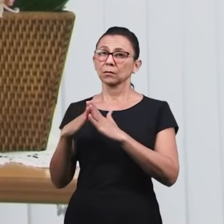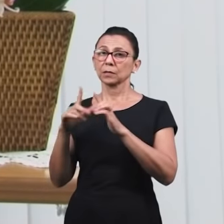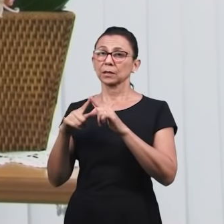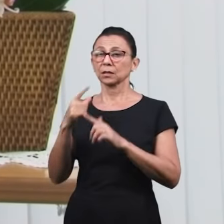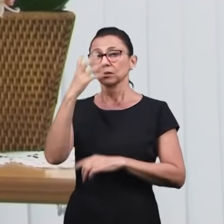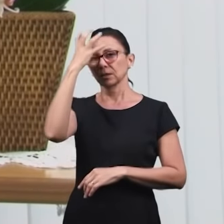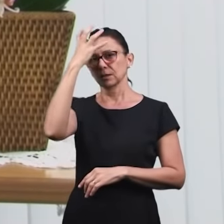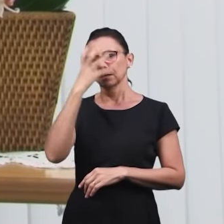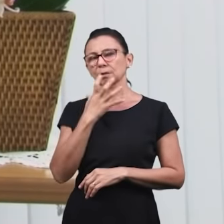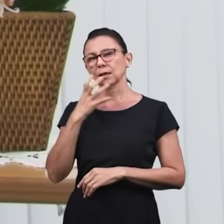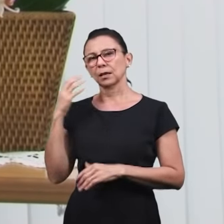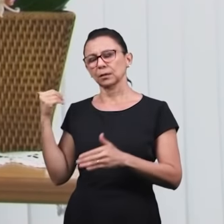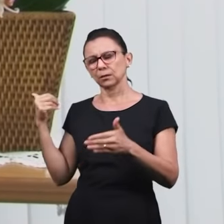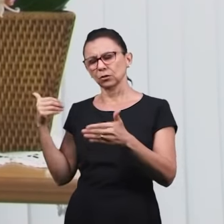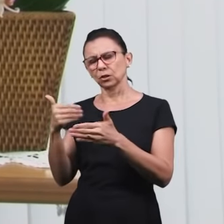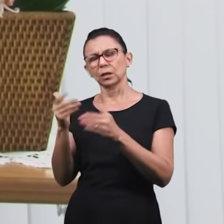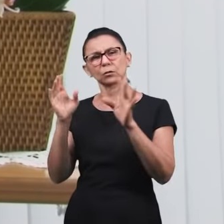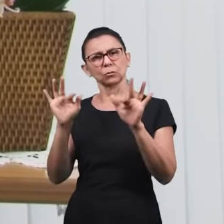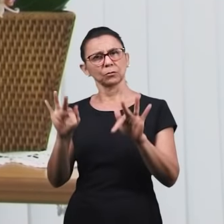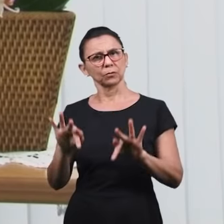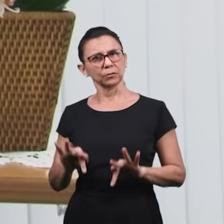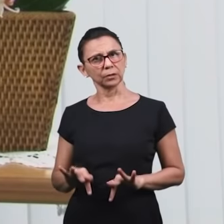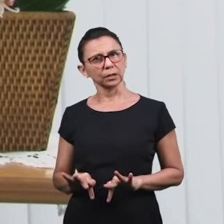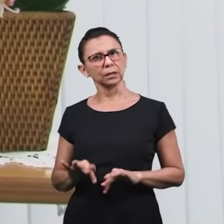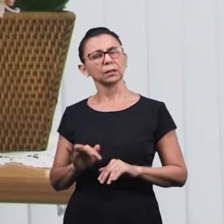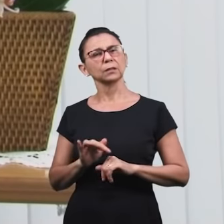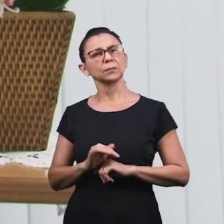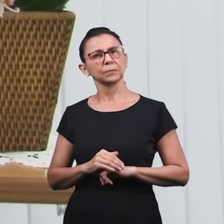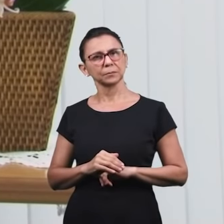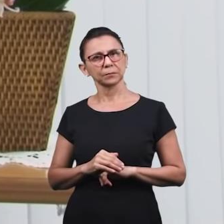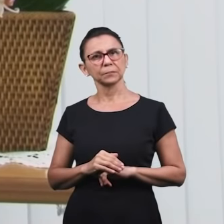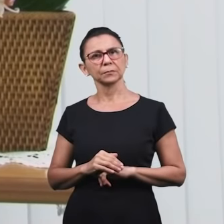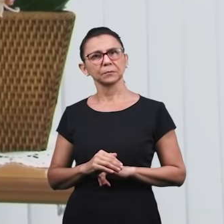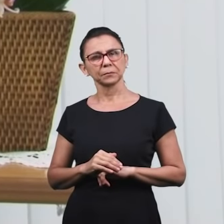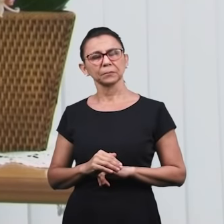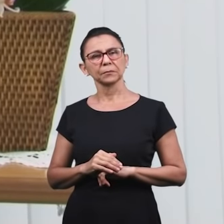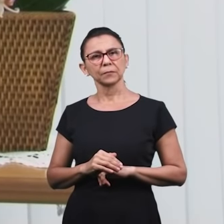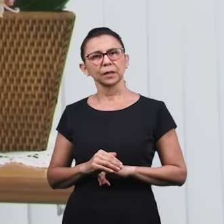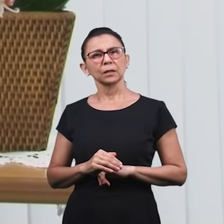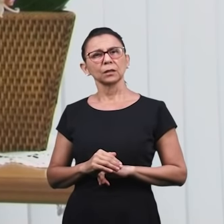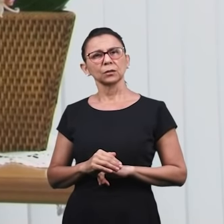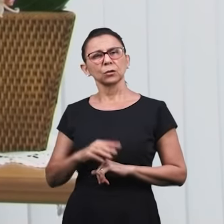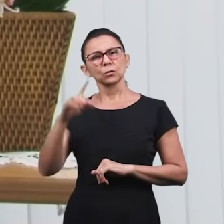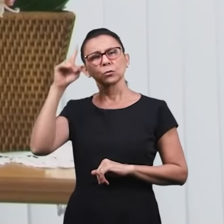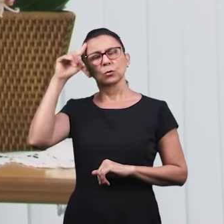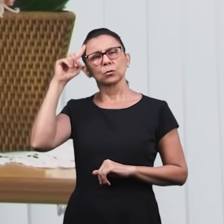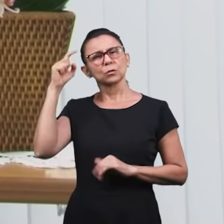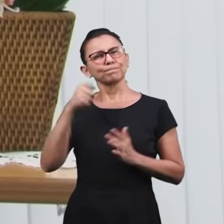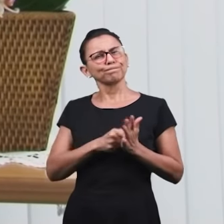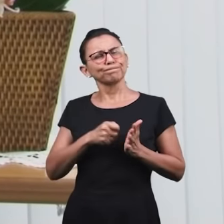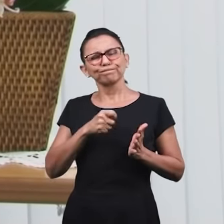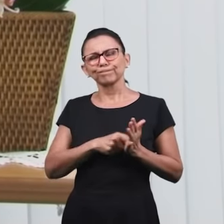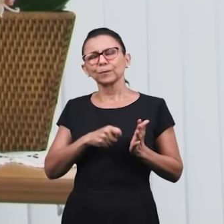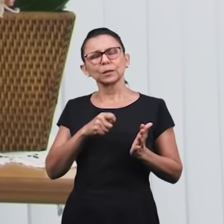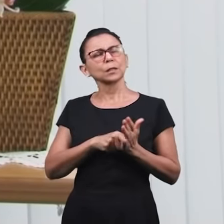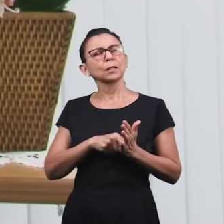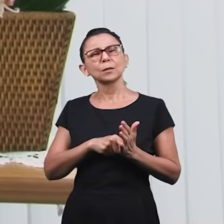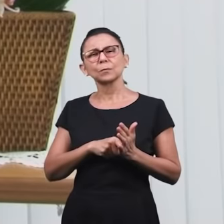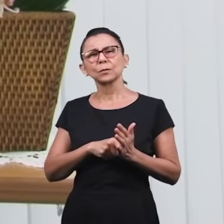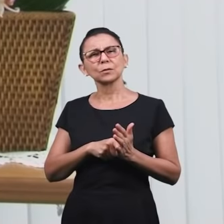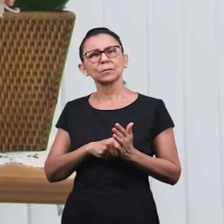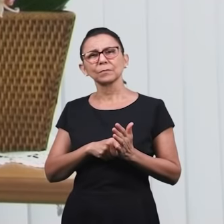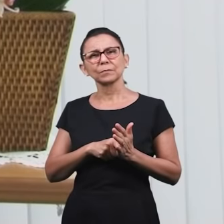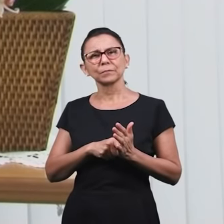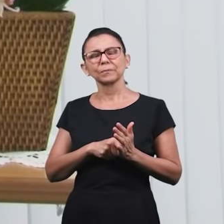nós somos a igreja dos últimos dias, do último momento, a igreja do arrebatamento, lutamos por isso todos